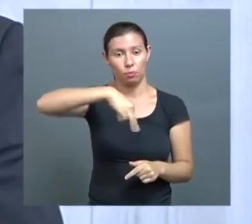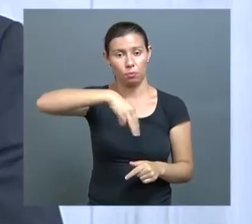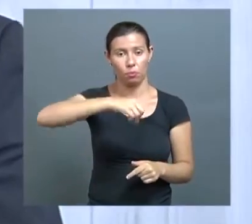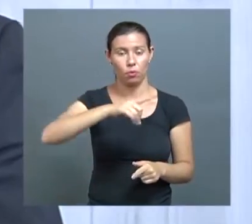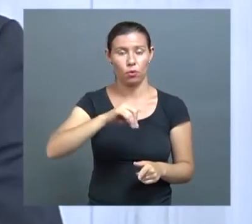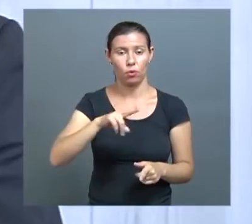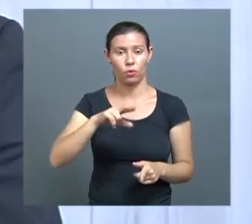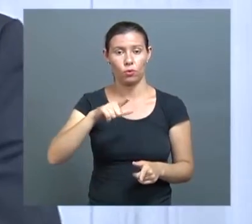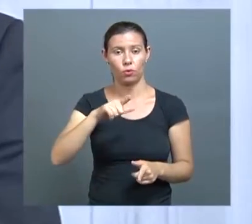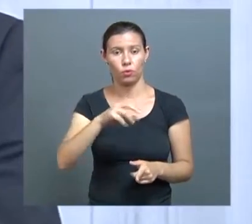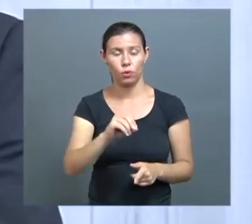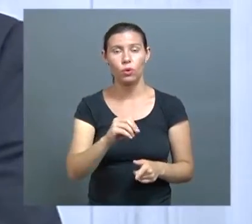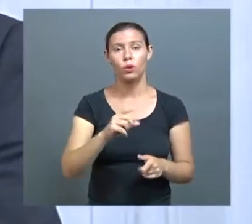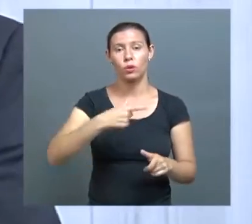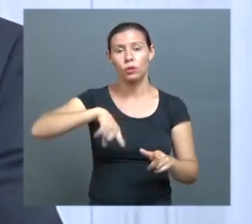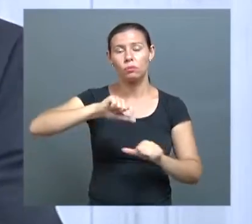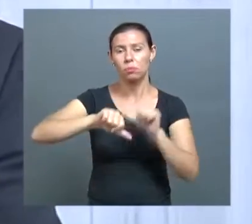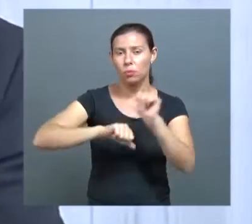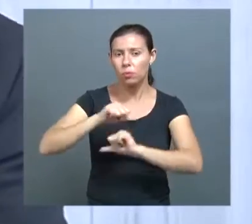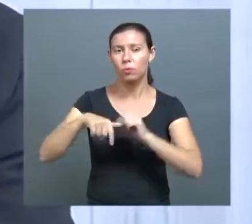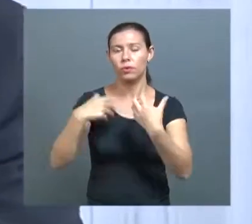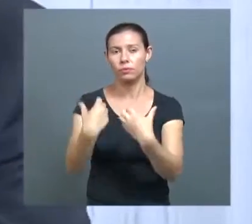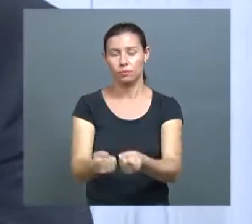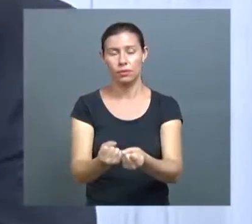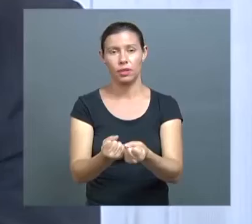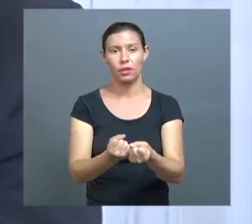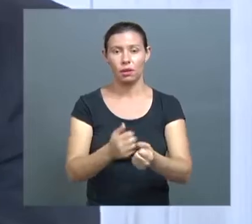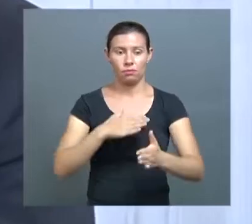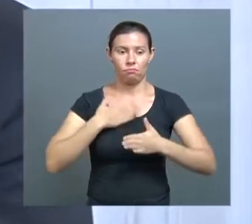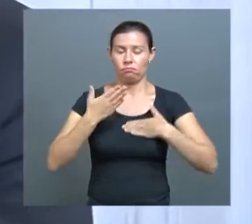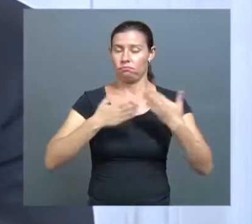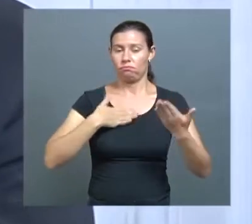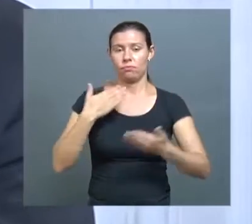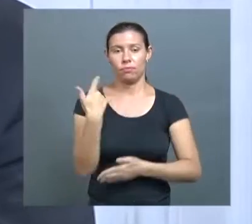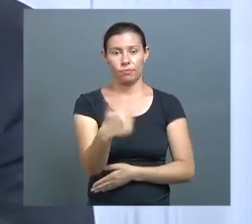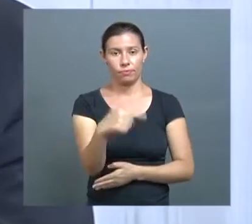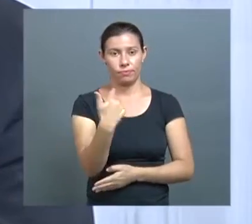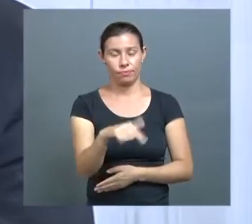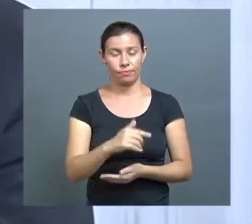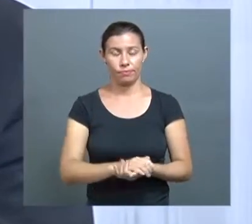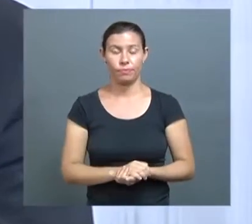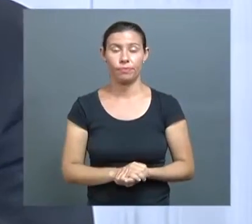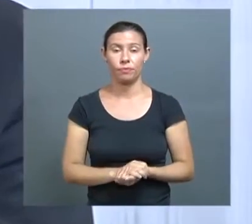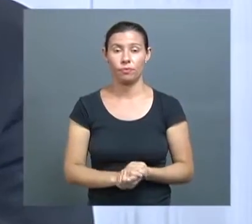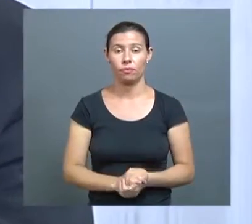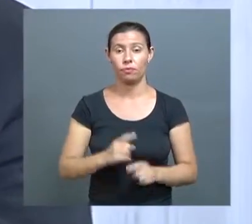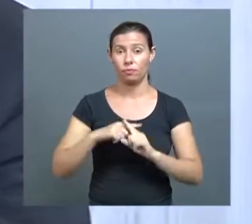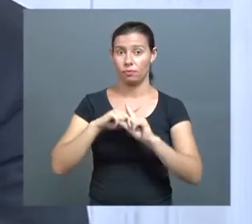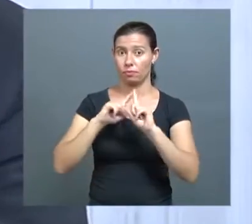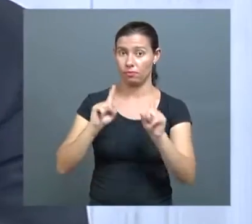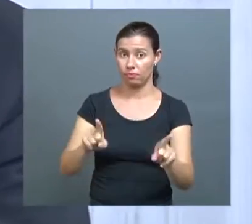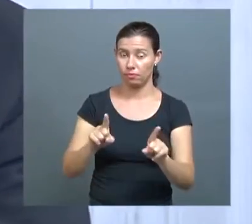adequar a eles, então, isso não nos causou nenhum impacto no primeiro momento. Mas, como costumeiramente fazemos, nós